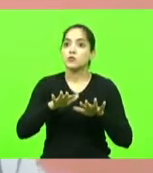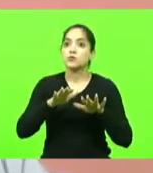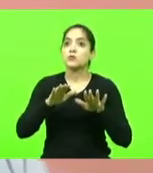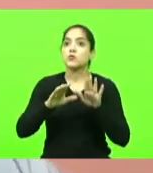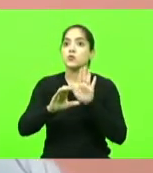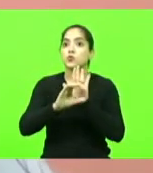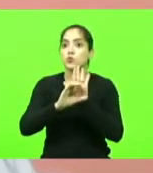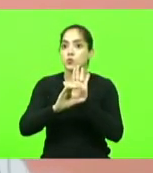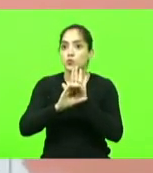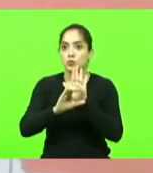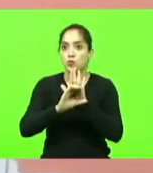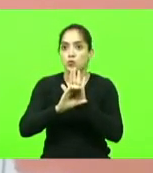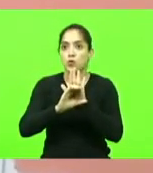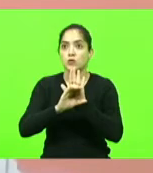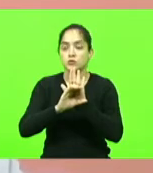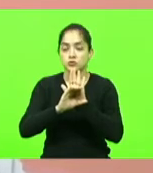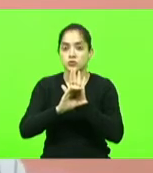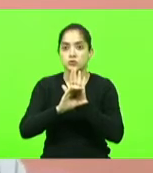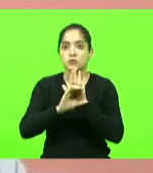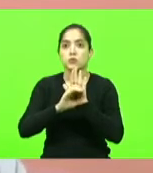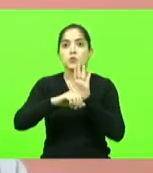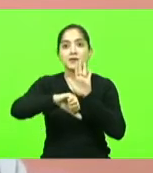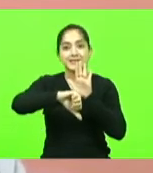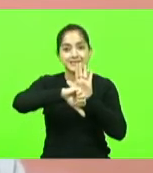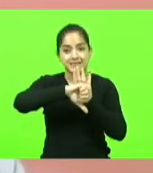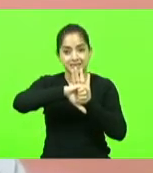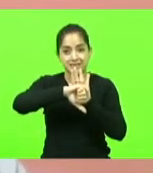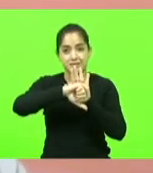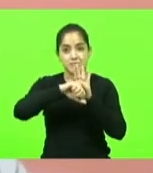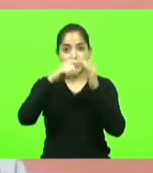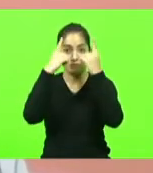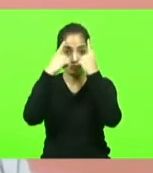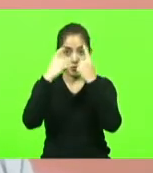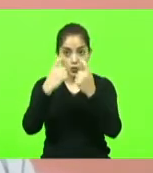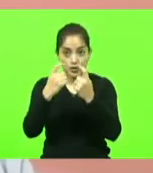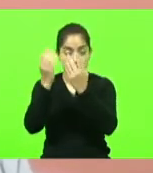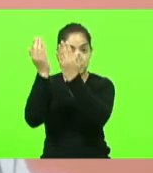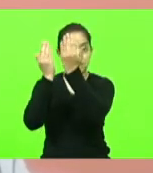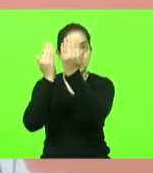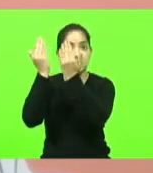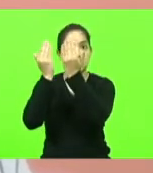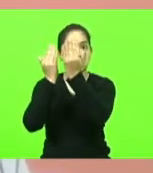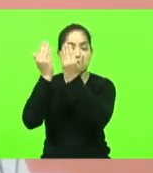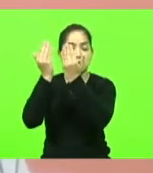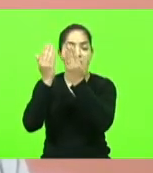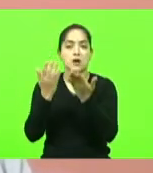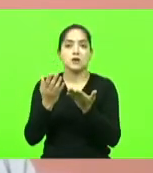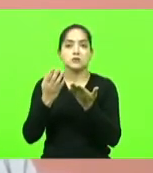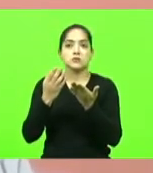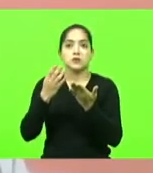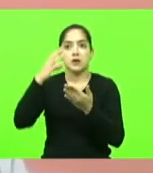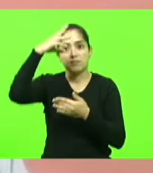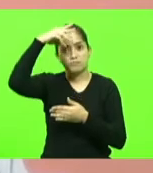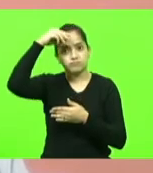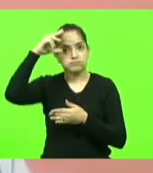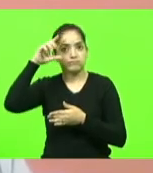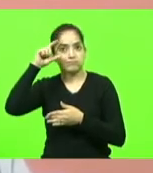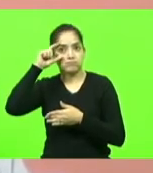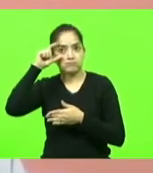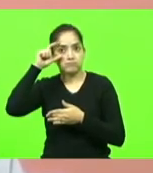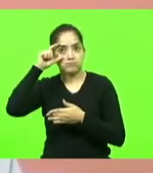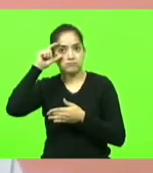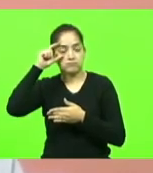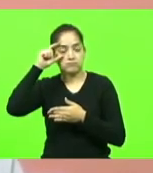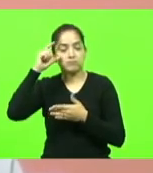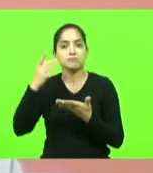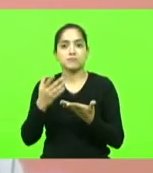do crime de violência psicológica contra a mulher a própria maria da penha que inspirou a lei e